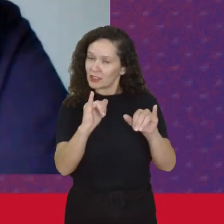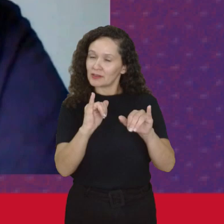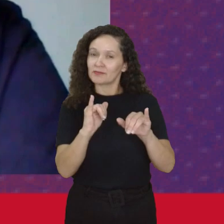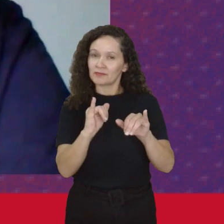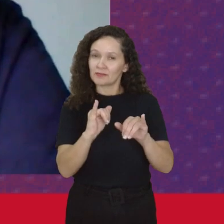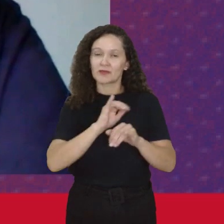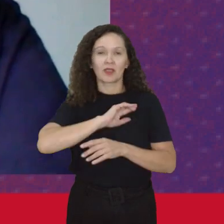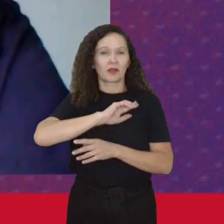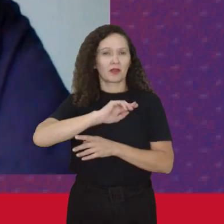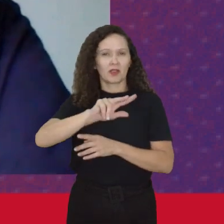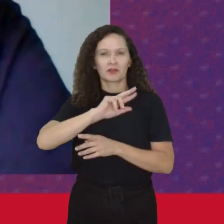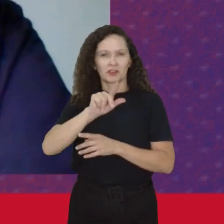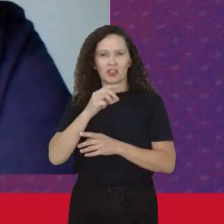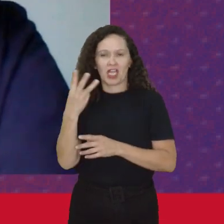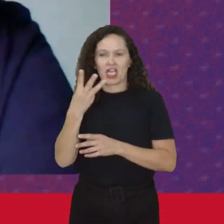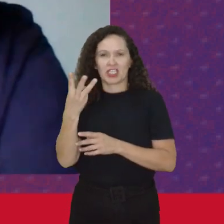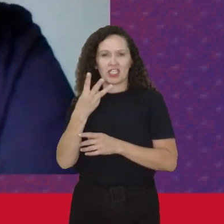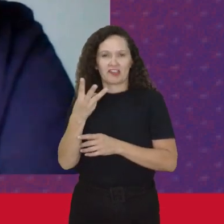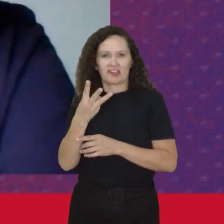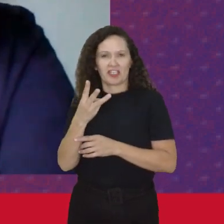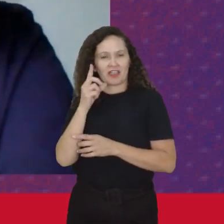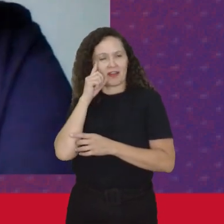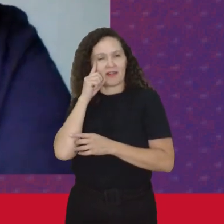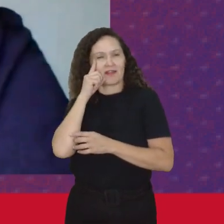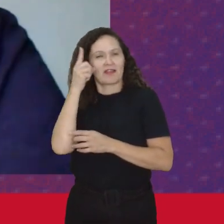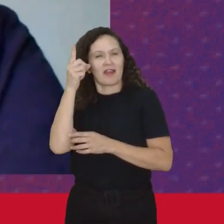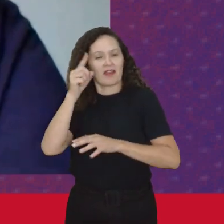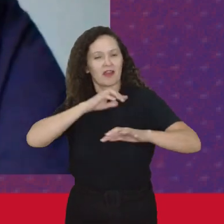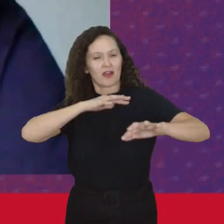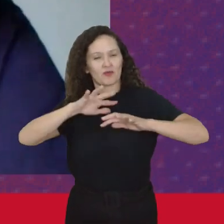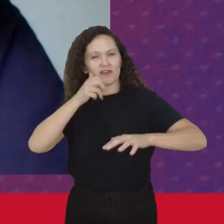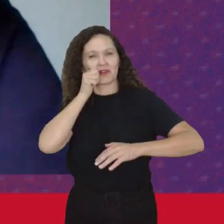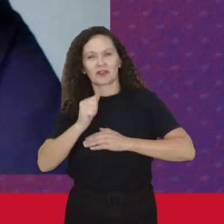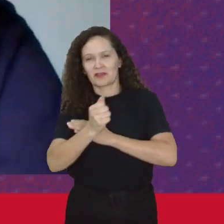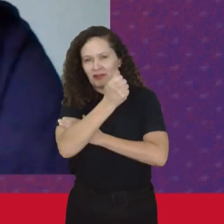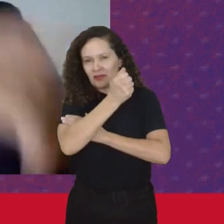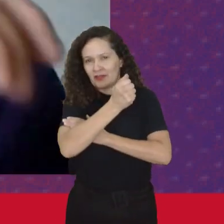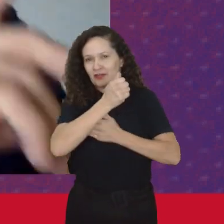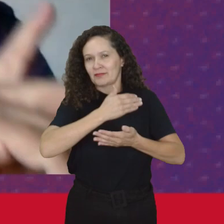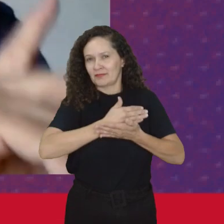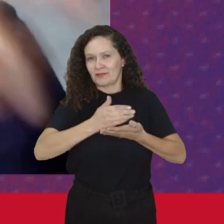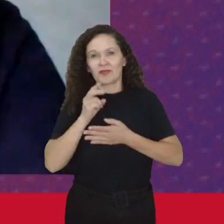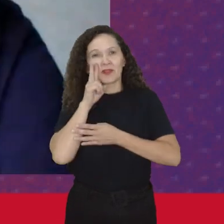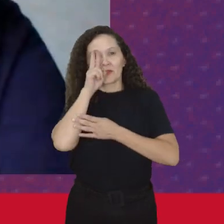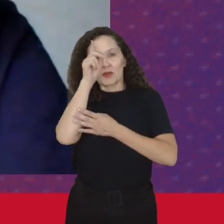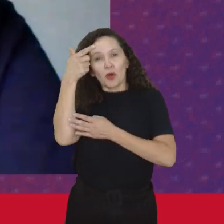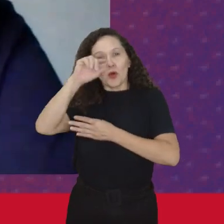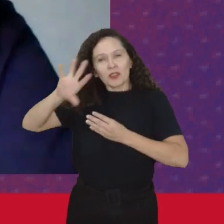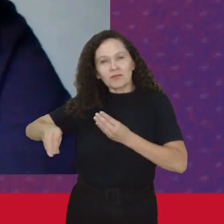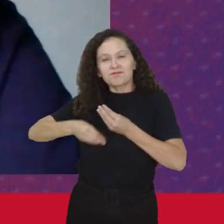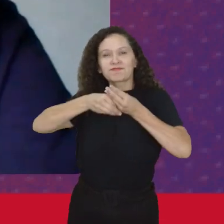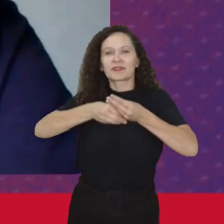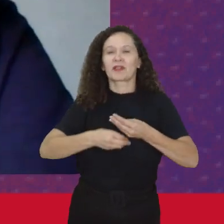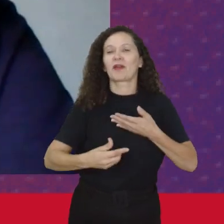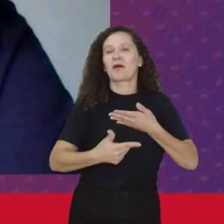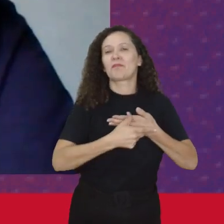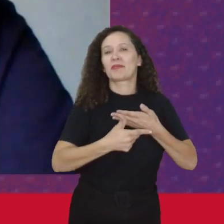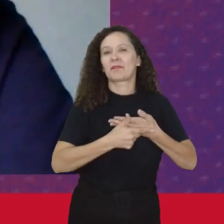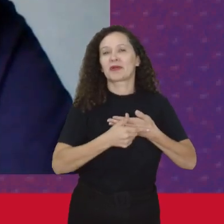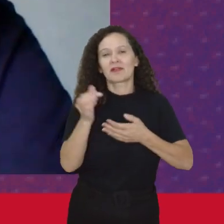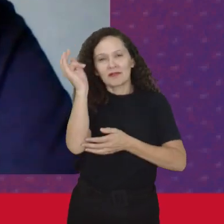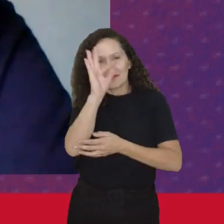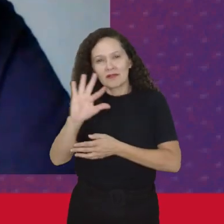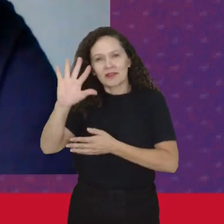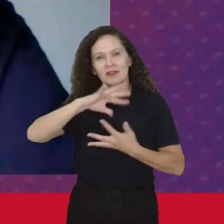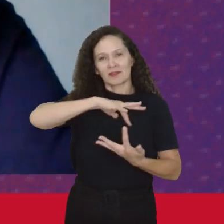Dessa questão Da terceira Onda Do feminismo E surgimento A partir De outras Forças O papel Da federação